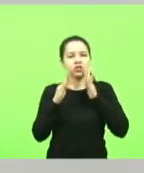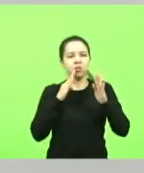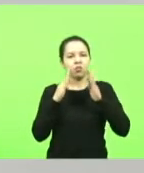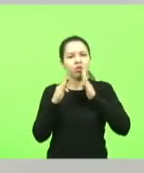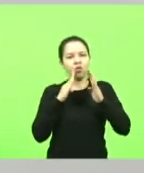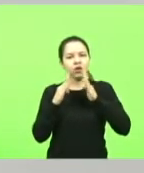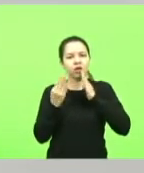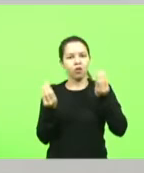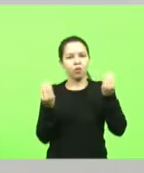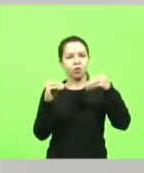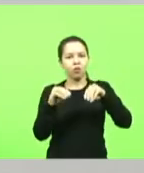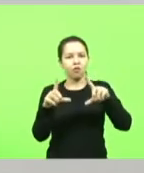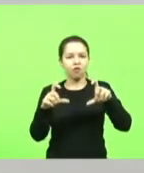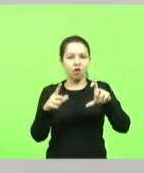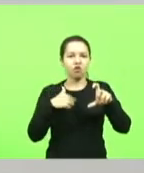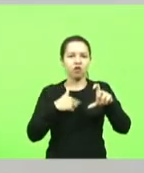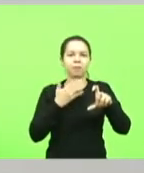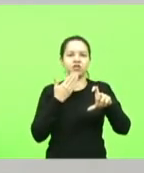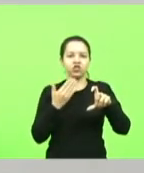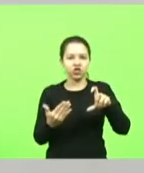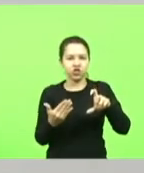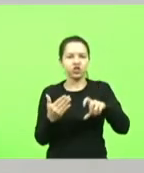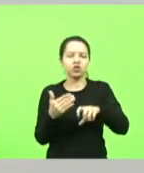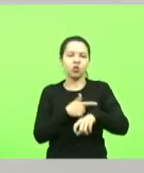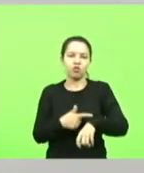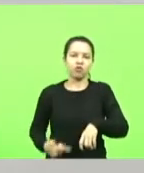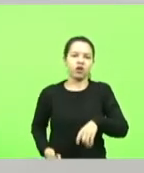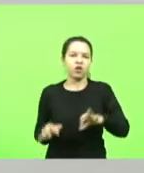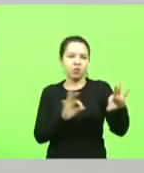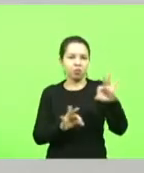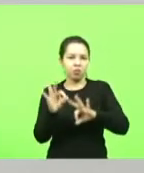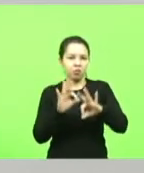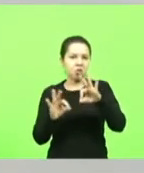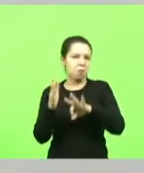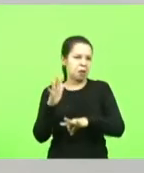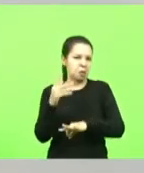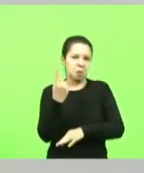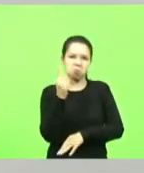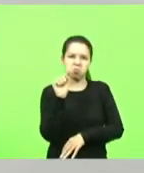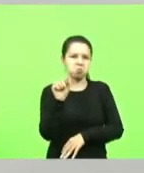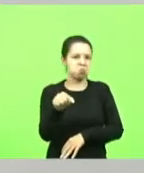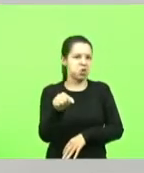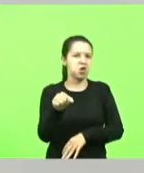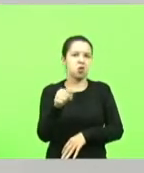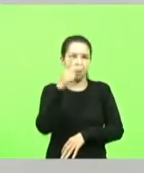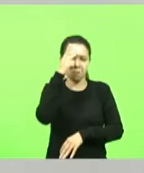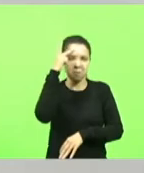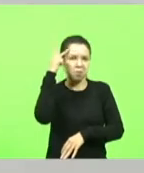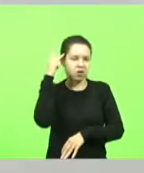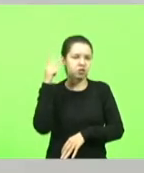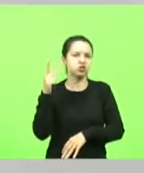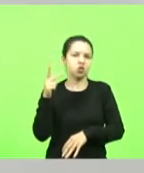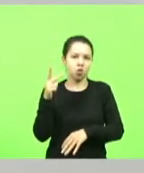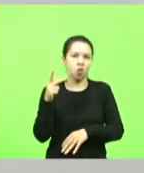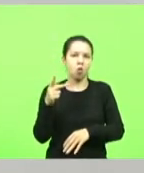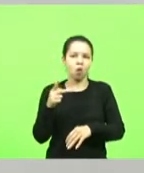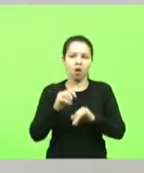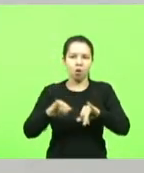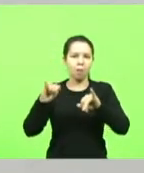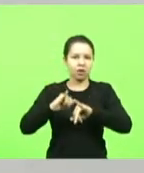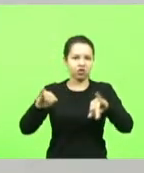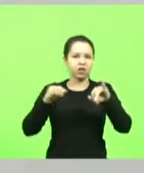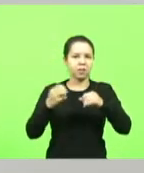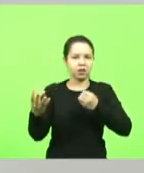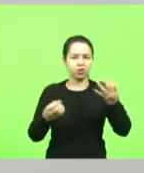pedido que o estado estava fazendo acho que deu uns mil compartilhamentos e comentários porque